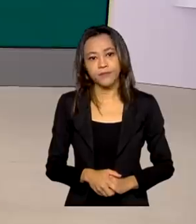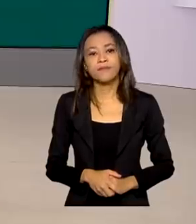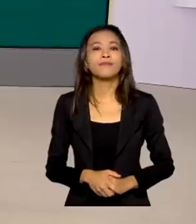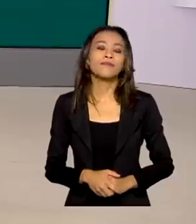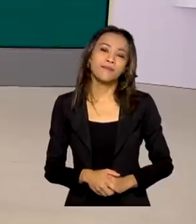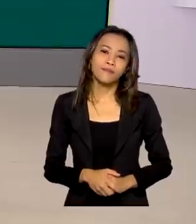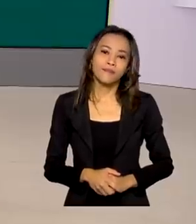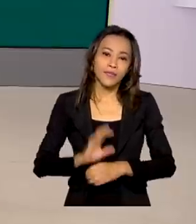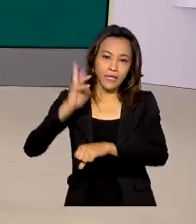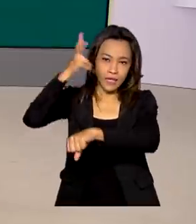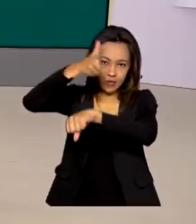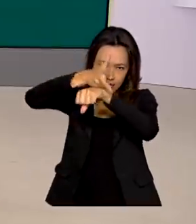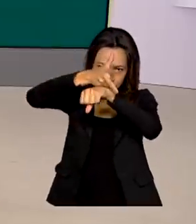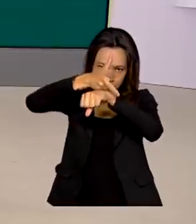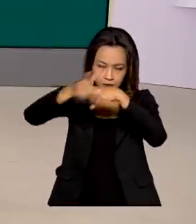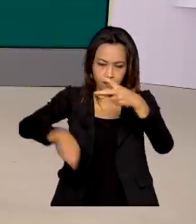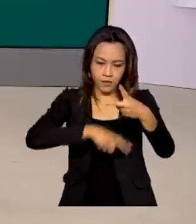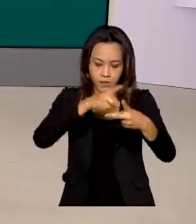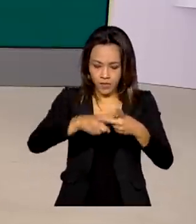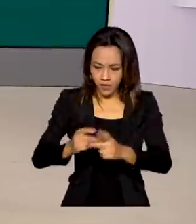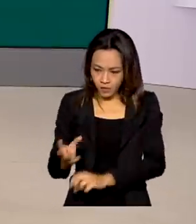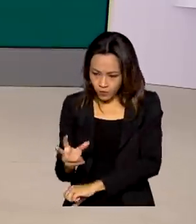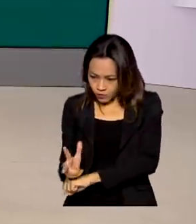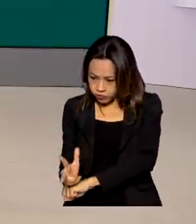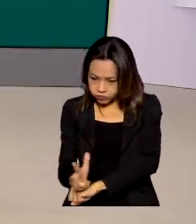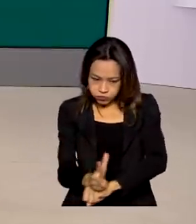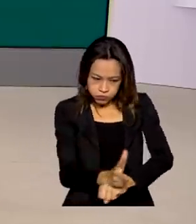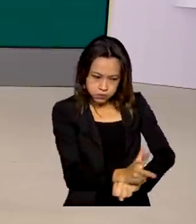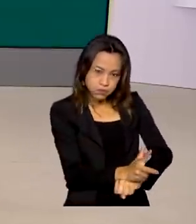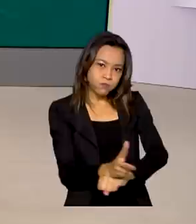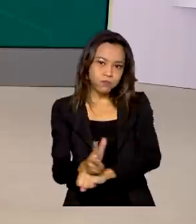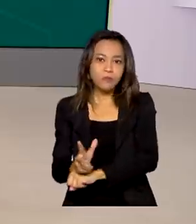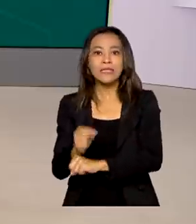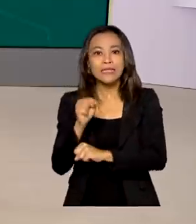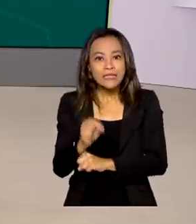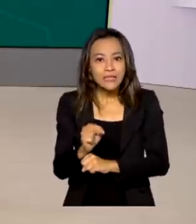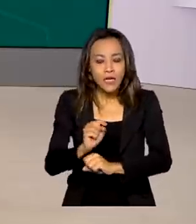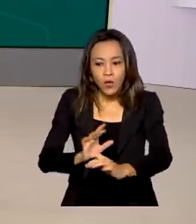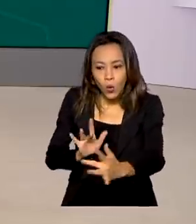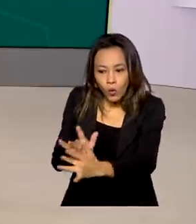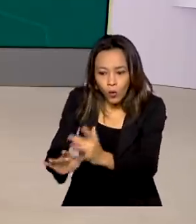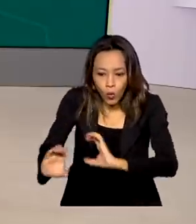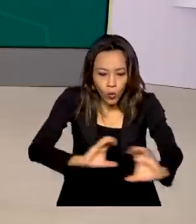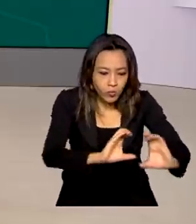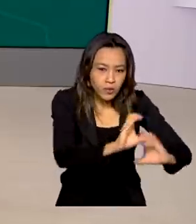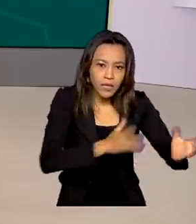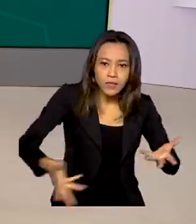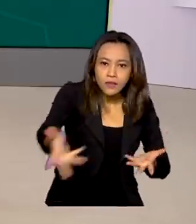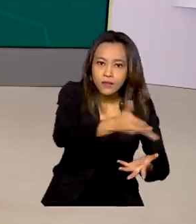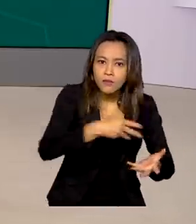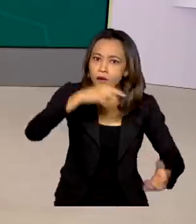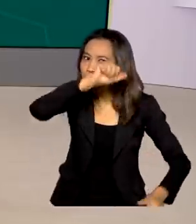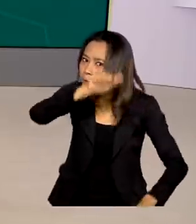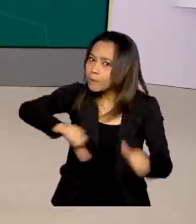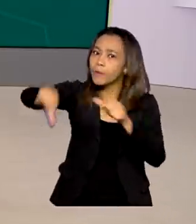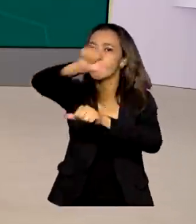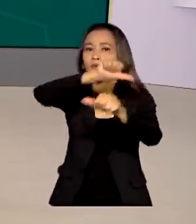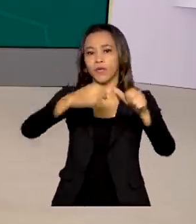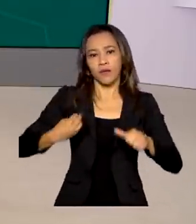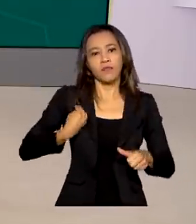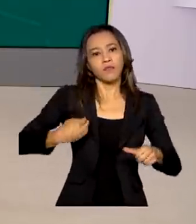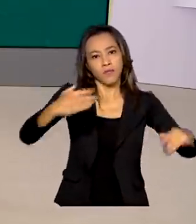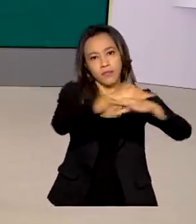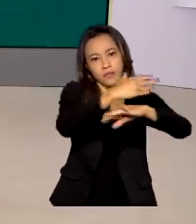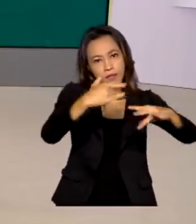Câmeras de monitoramento, radares, sensores. A comunicação em rede entre esses sistemas vai mudar a vida nas cidades e